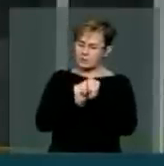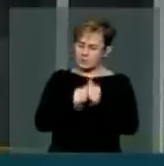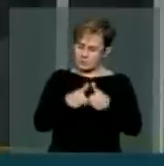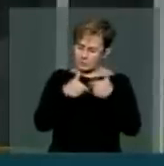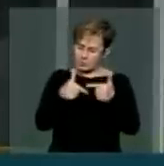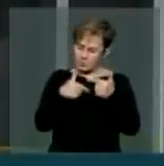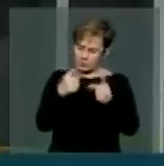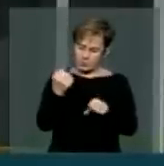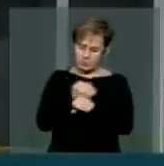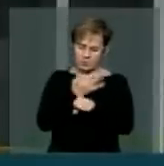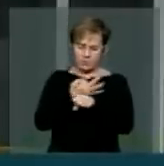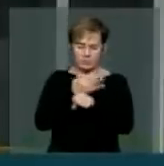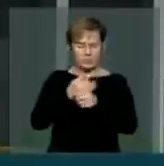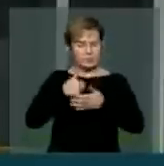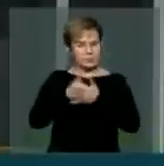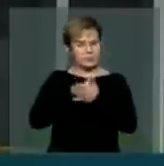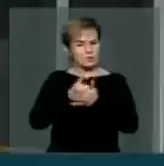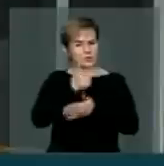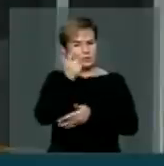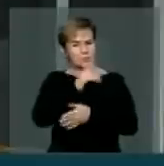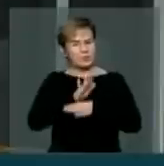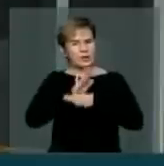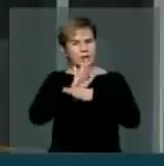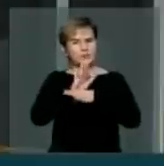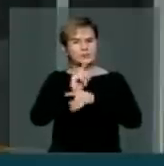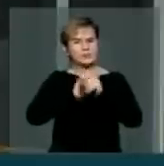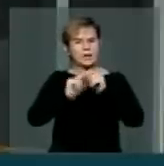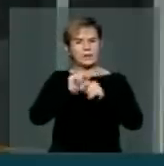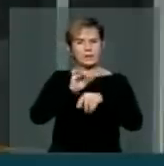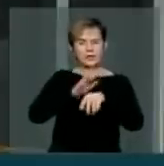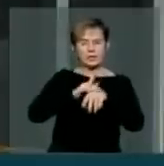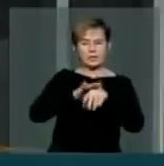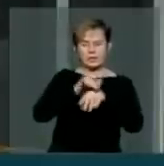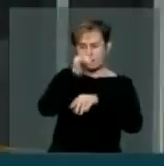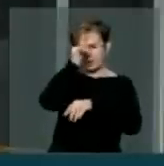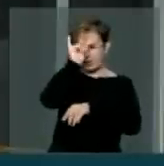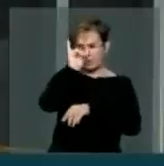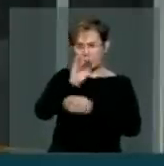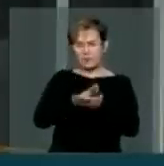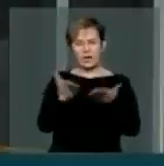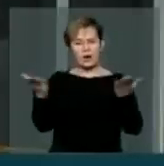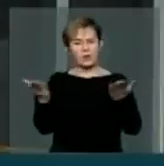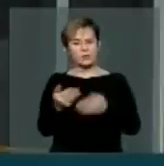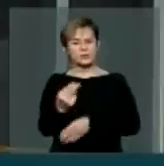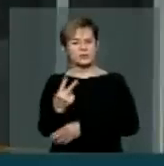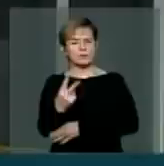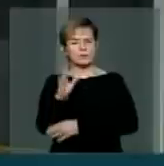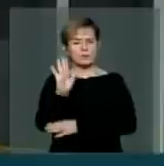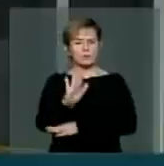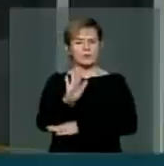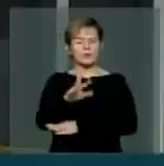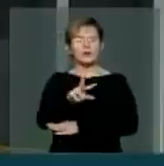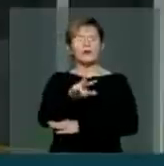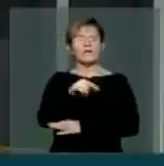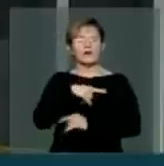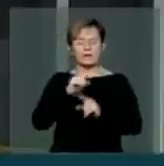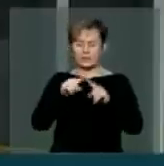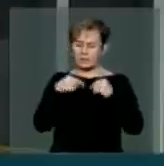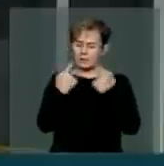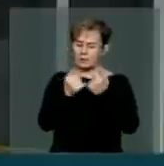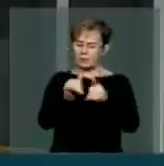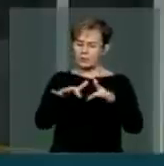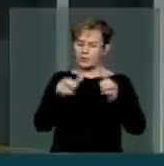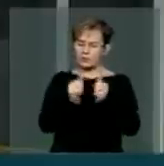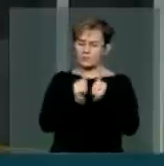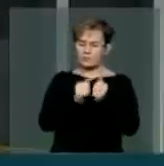luta para prevenir doenças. Hoje, às 14 horas, deputada Fátima, haverá uma audiência com o ministro